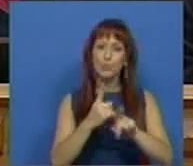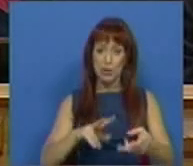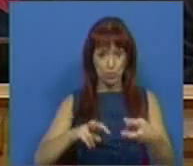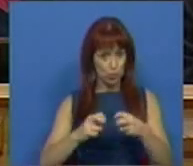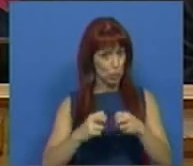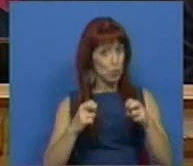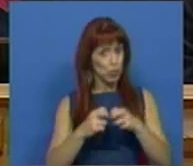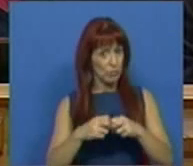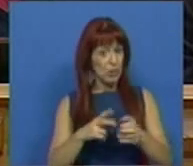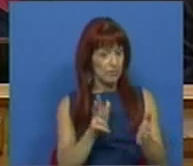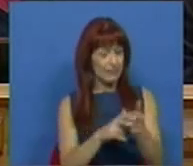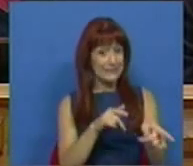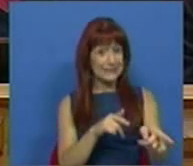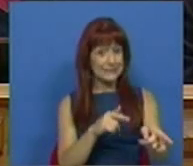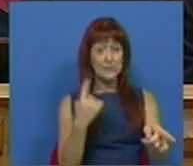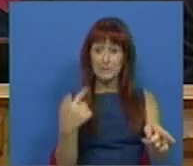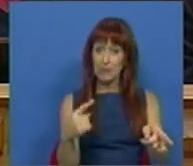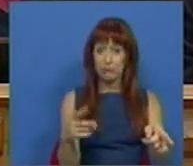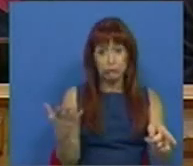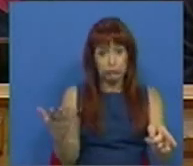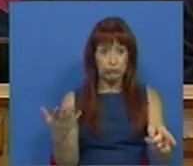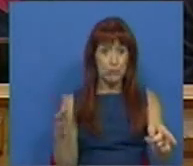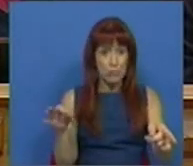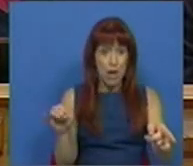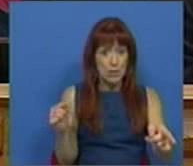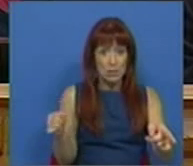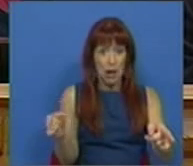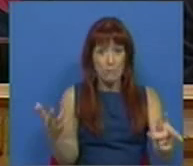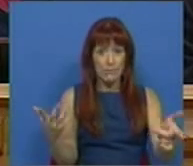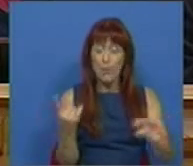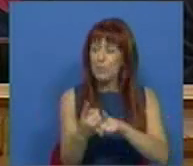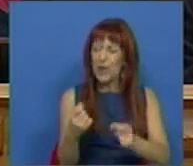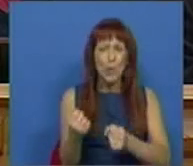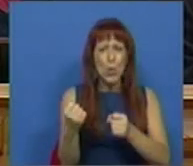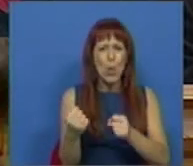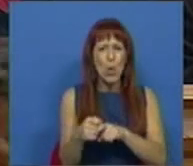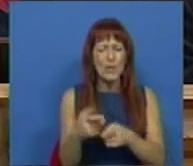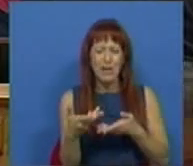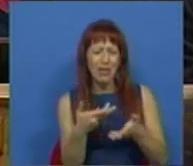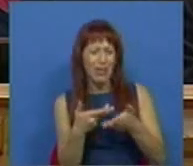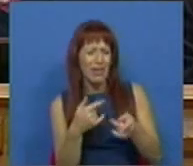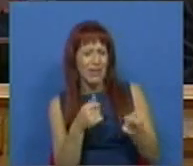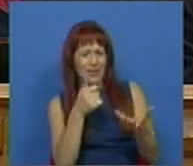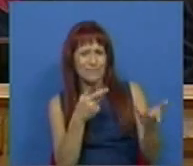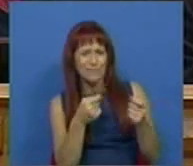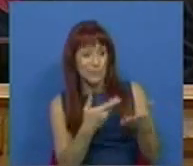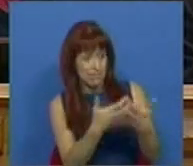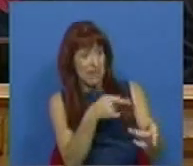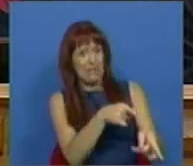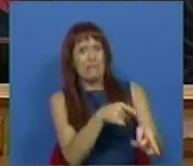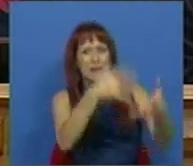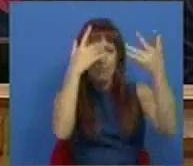problemas com a realidade tem o Partido Socialista, porque não consegue conviver com esta evidência.